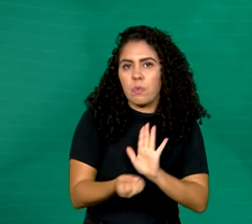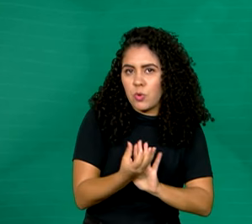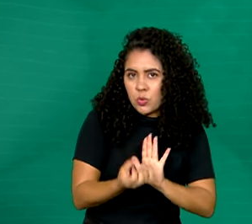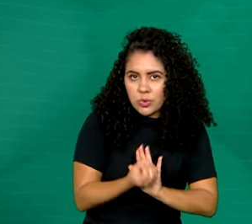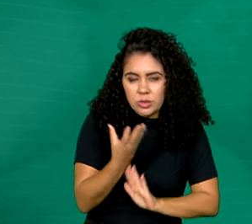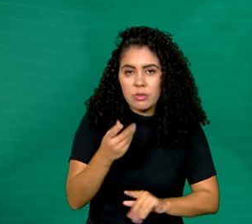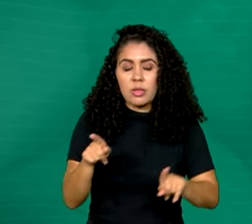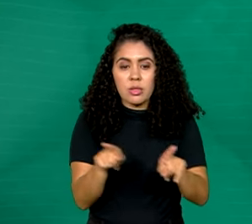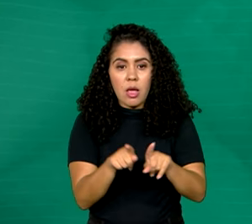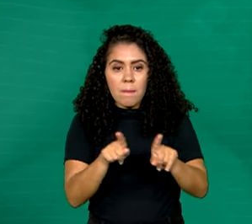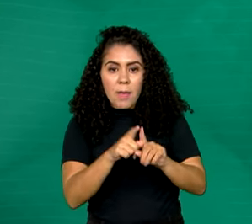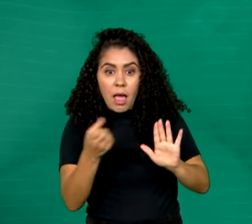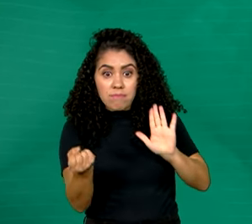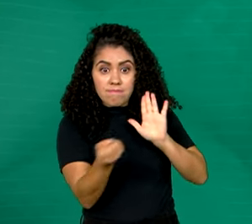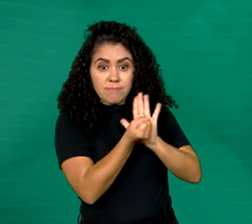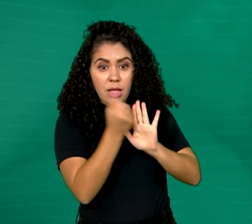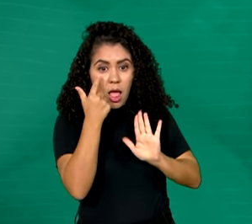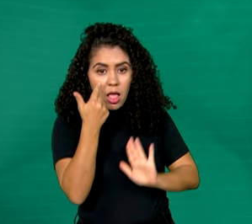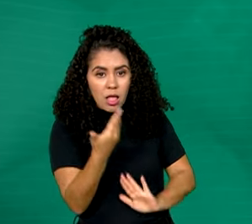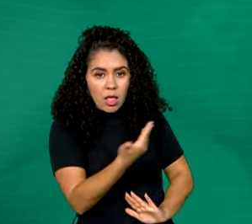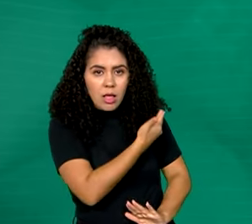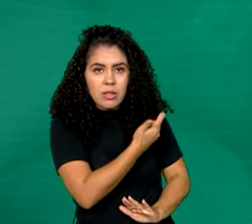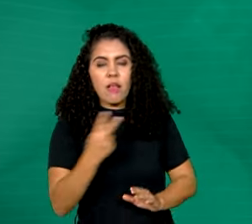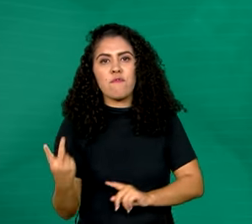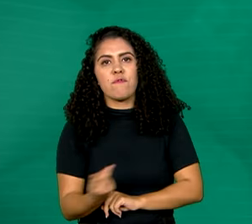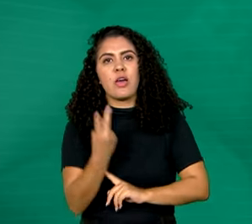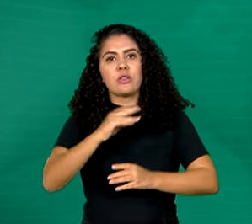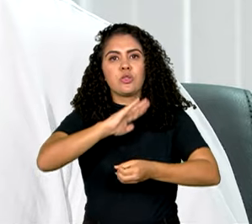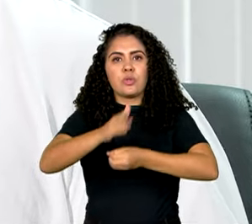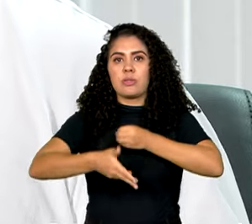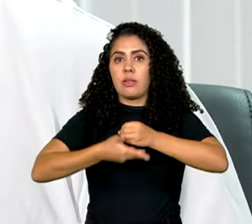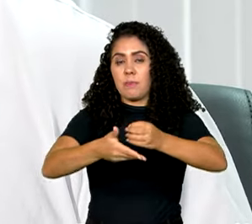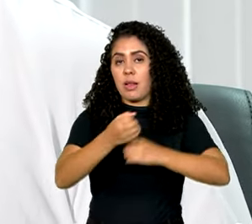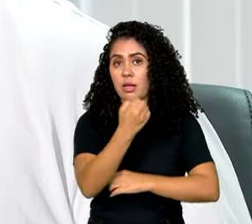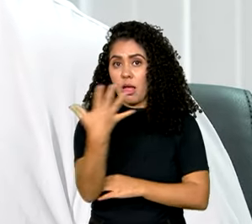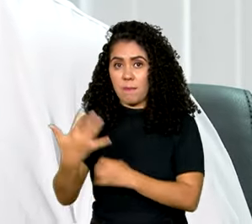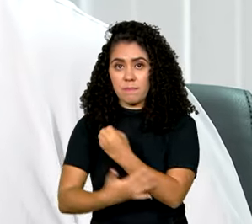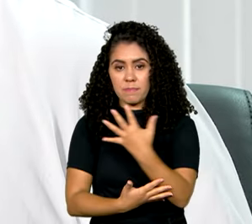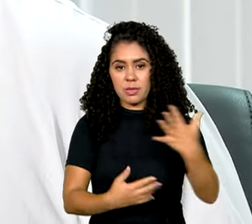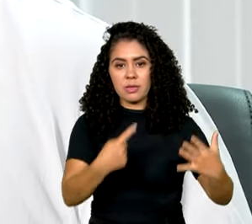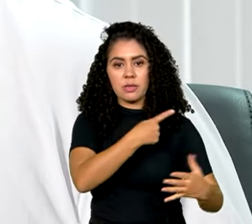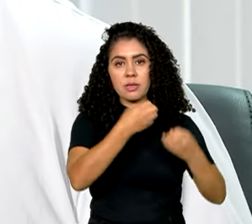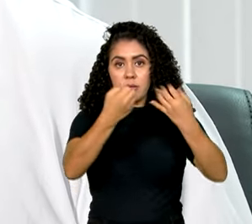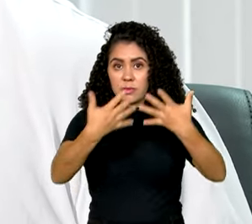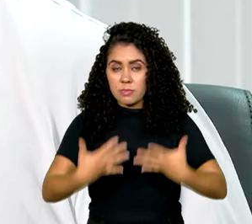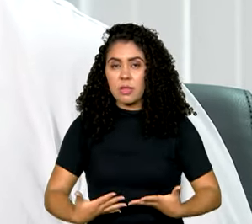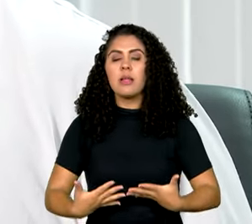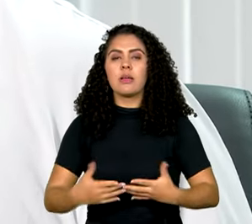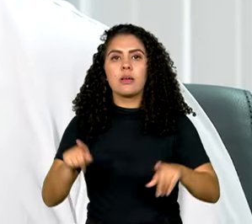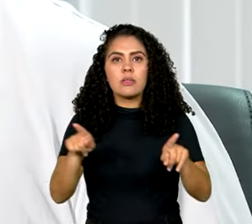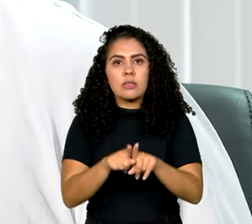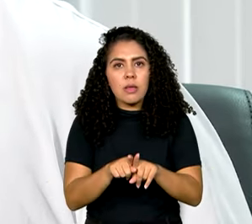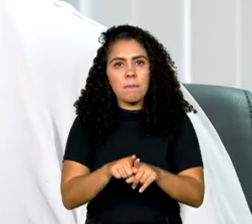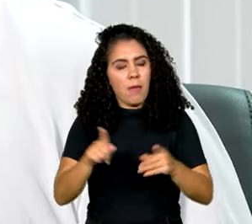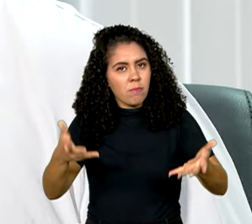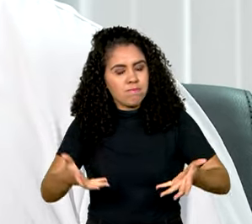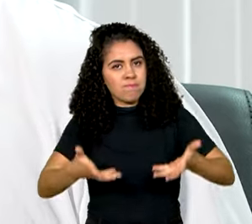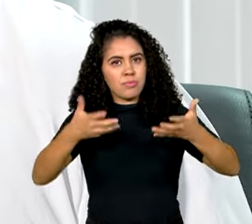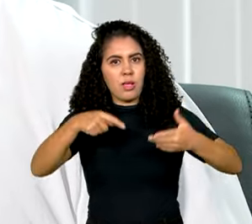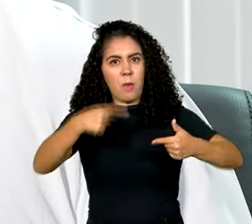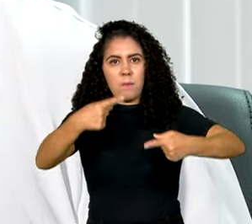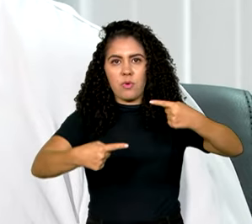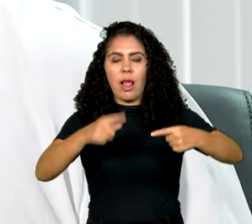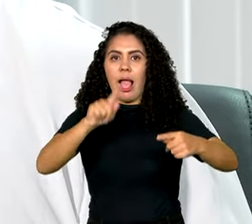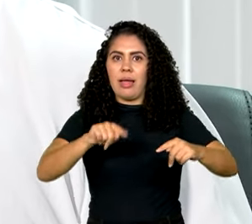identificação valoriza a sustentabilidade ambiental. Democratizar e dar capilaridade a essa política é o nosso